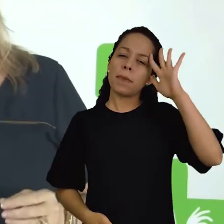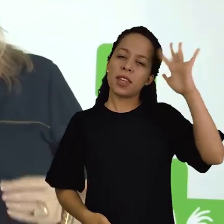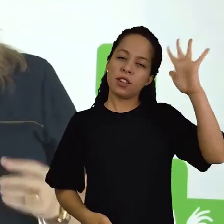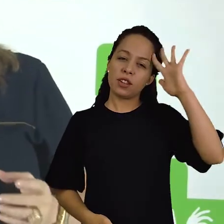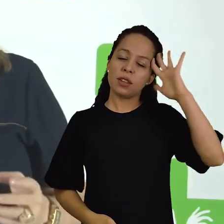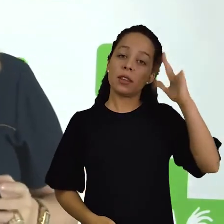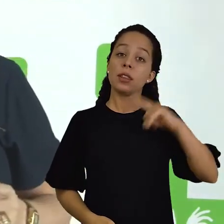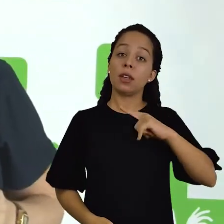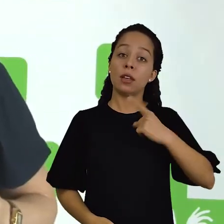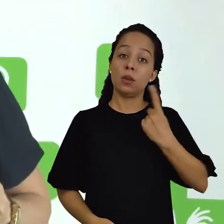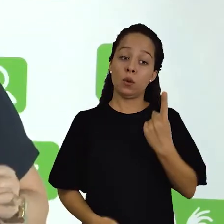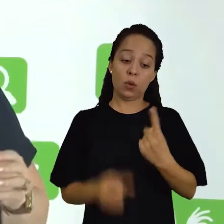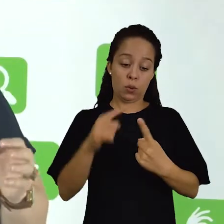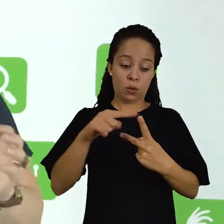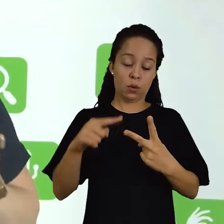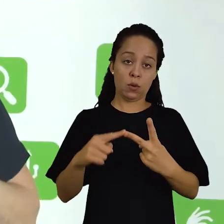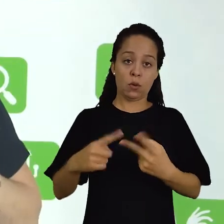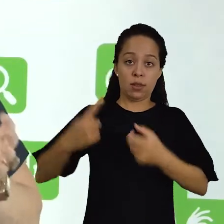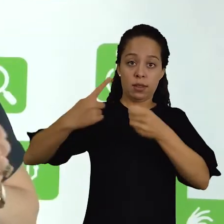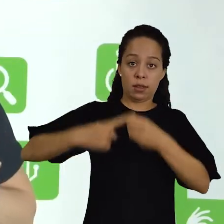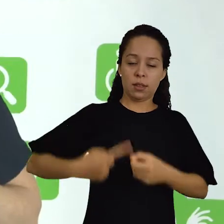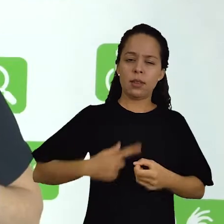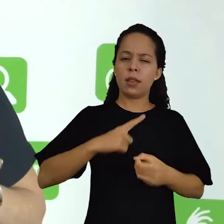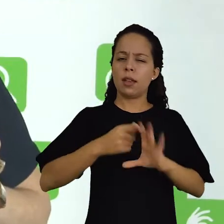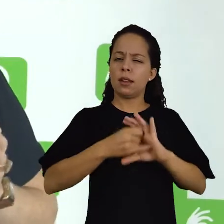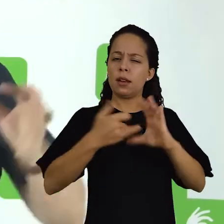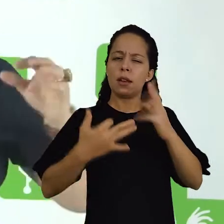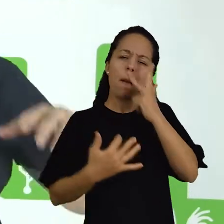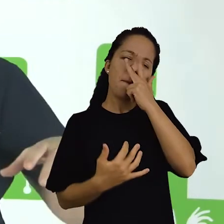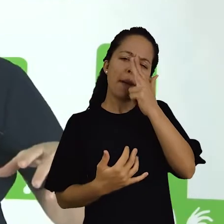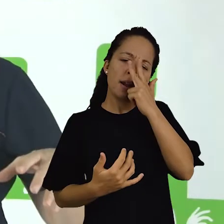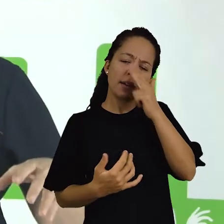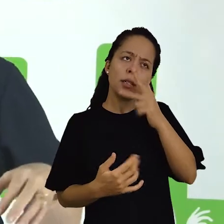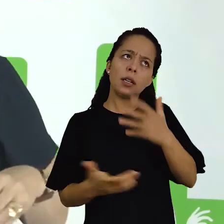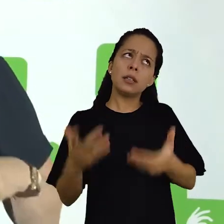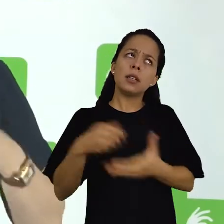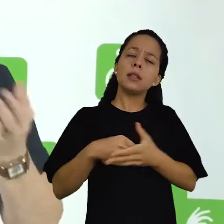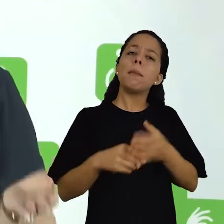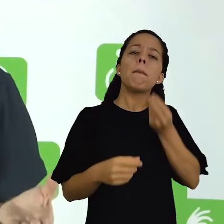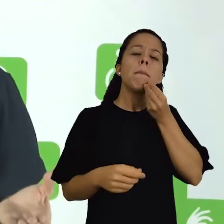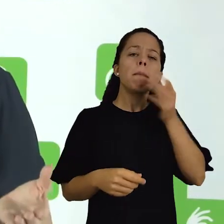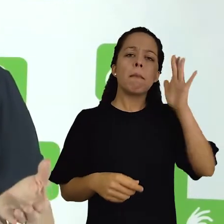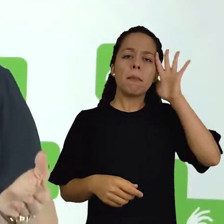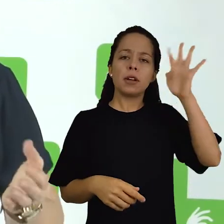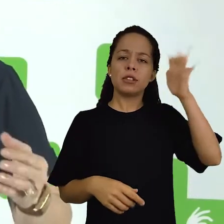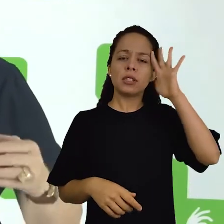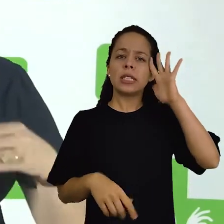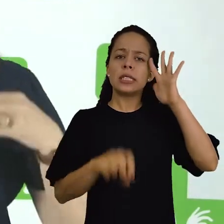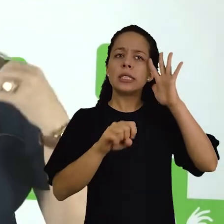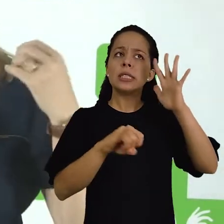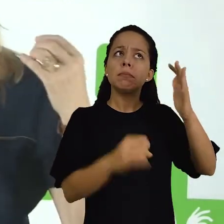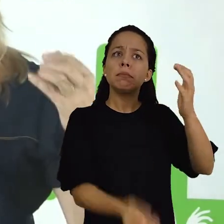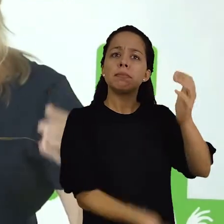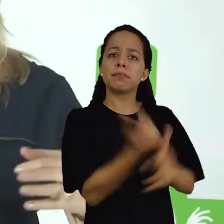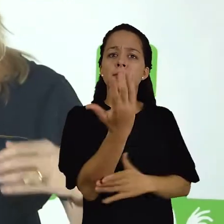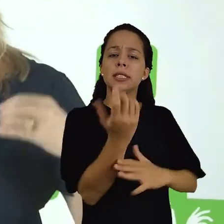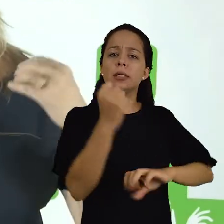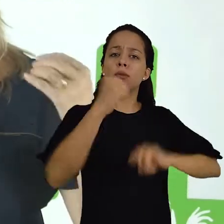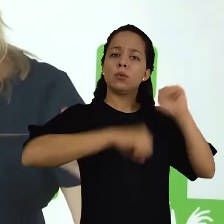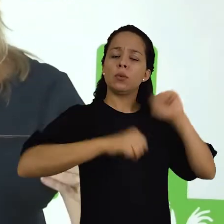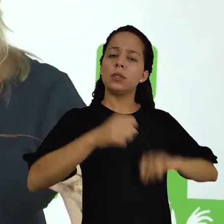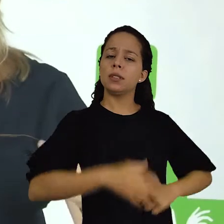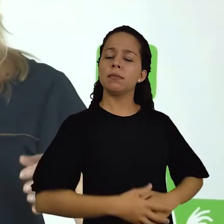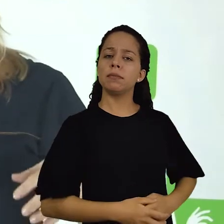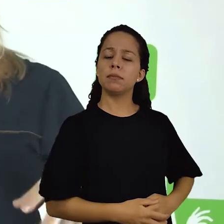imagine que em duas cidades com características semelhantes, em uma delas, se instalasse uma indústria. As modificações